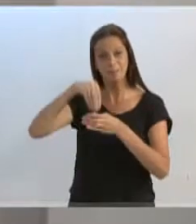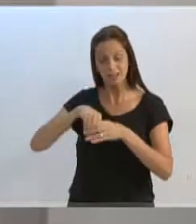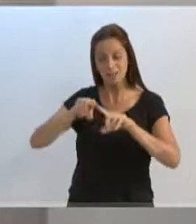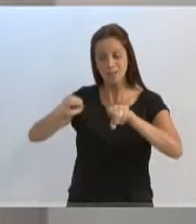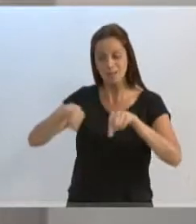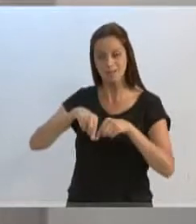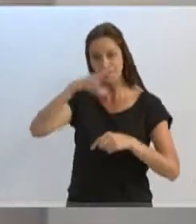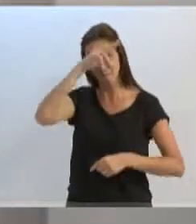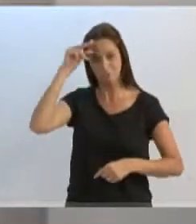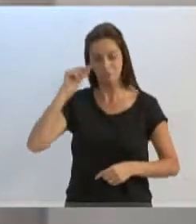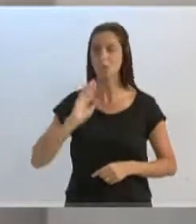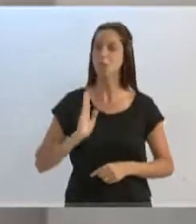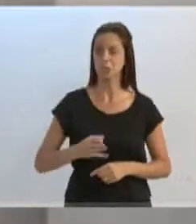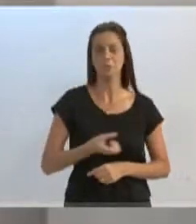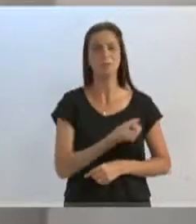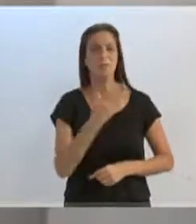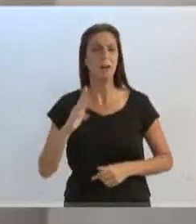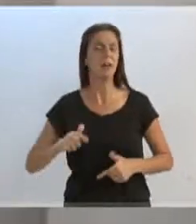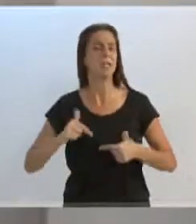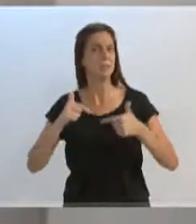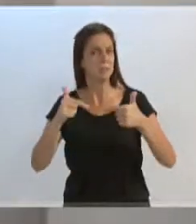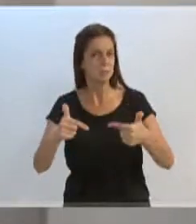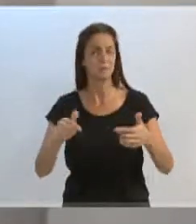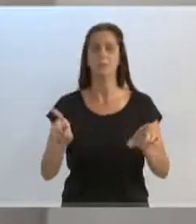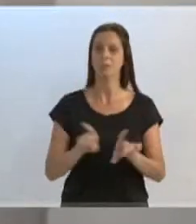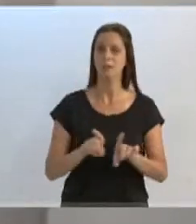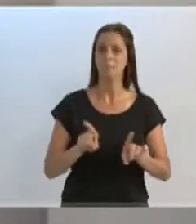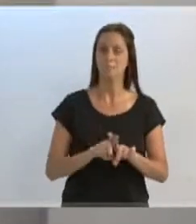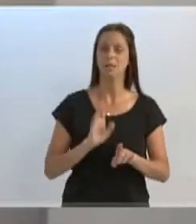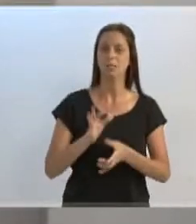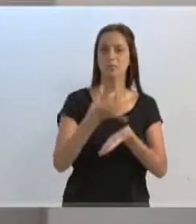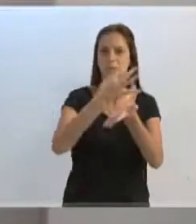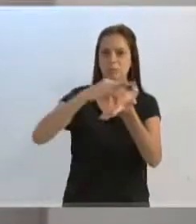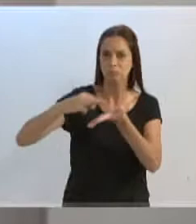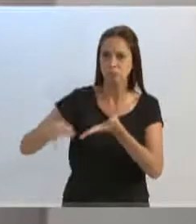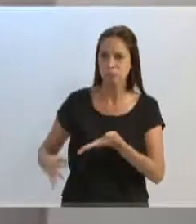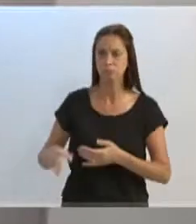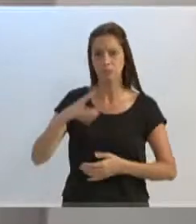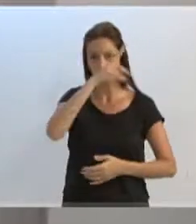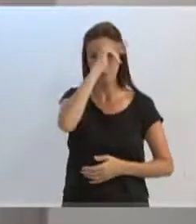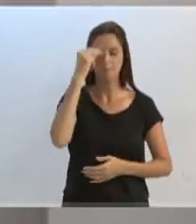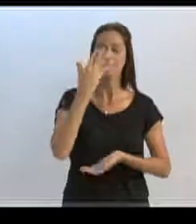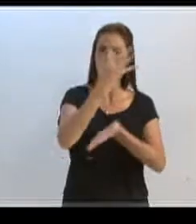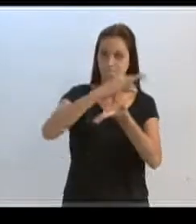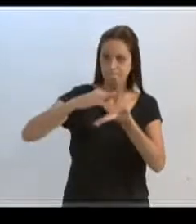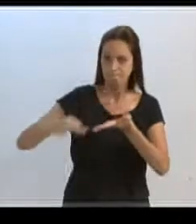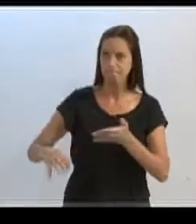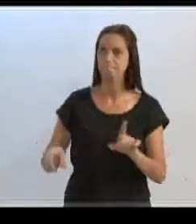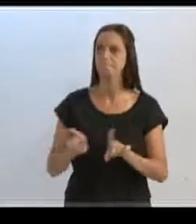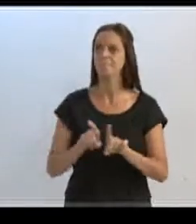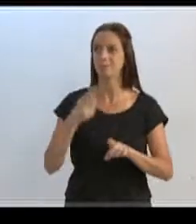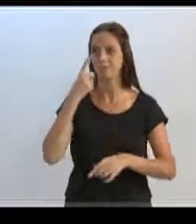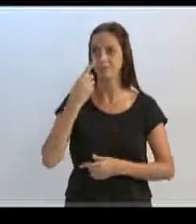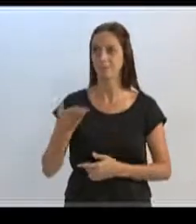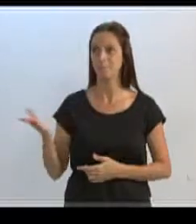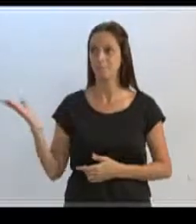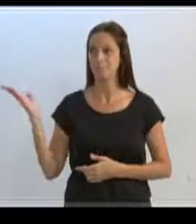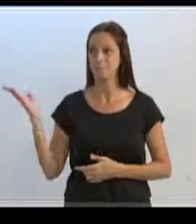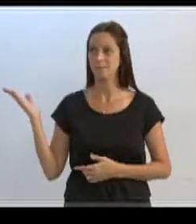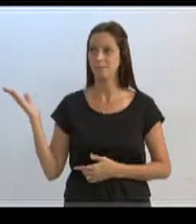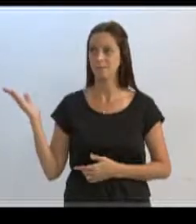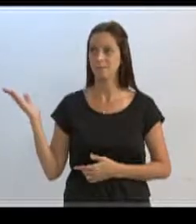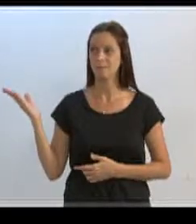várias ações que foram assinadas lá pelo prefeito Mário Hildebrandt. Nós temos ali algumas imagens, por favor, Ari.